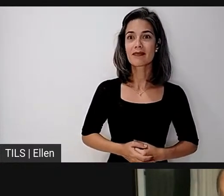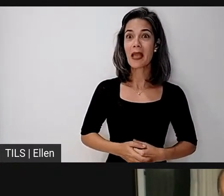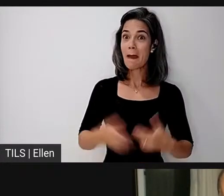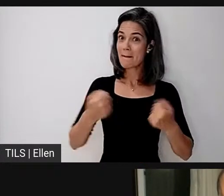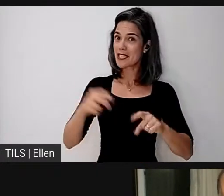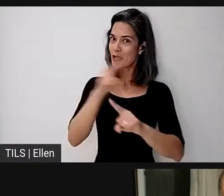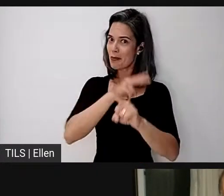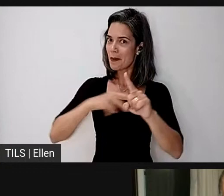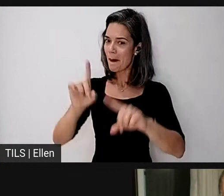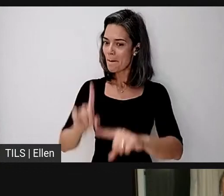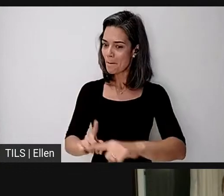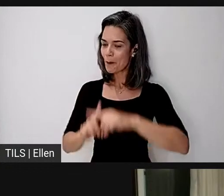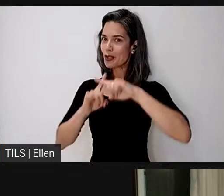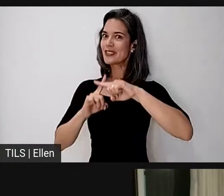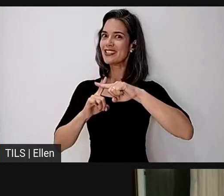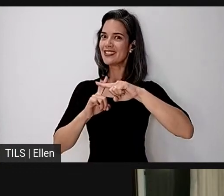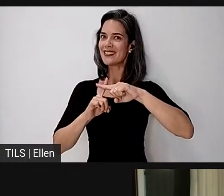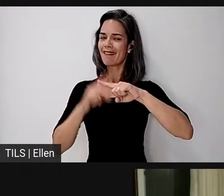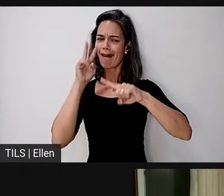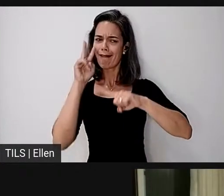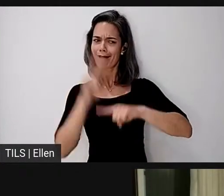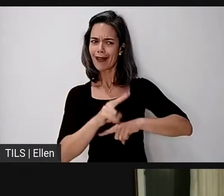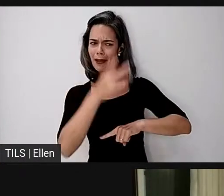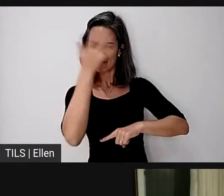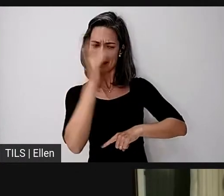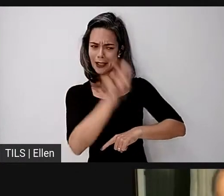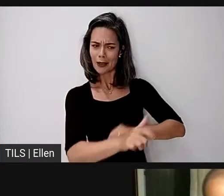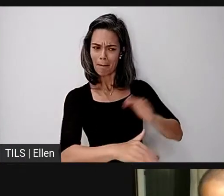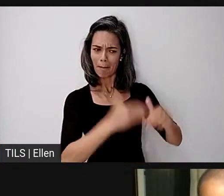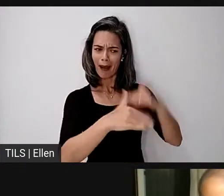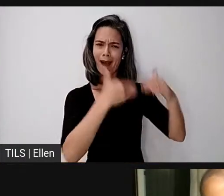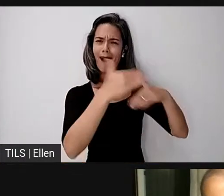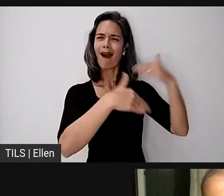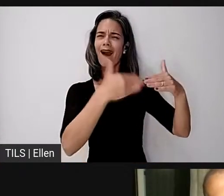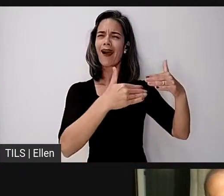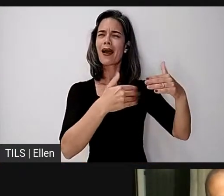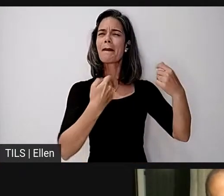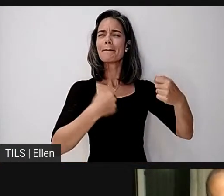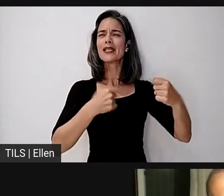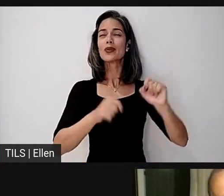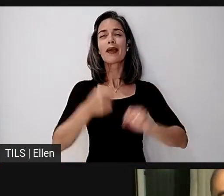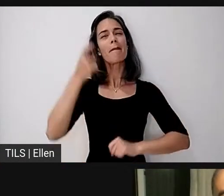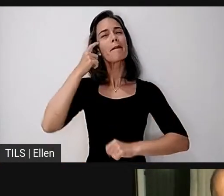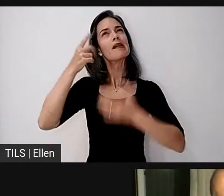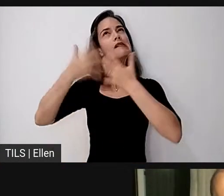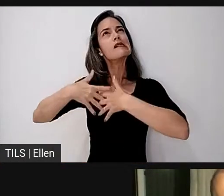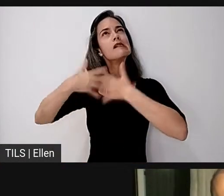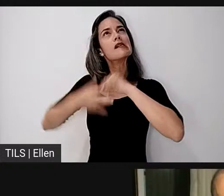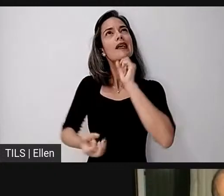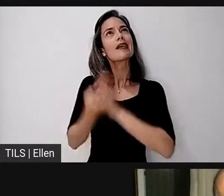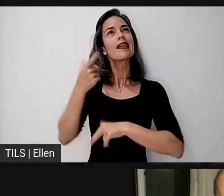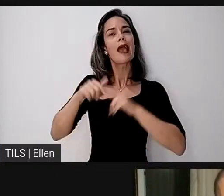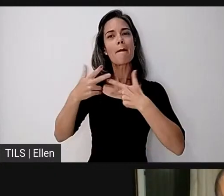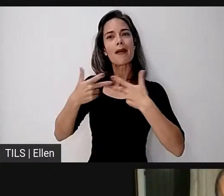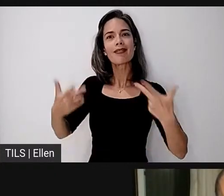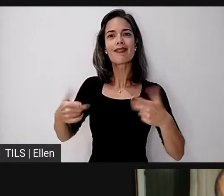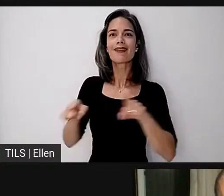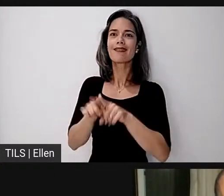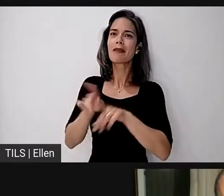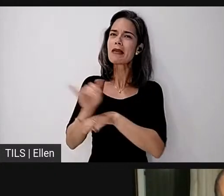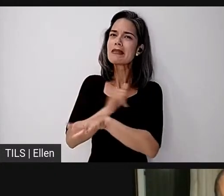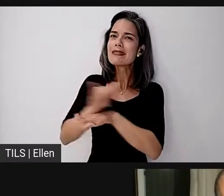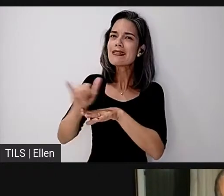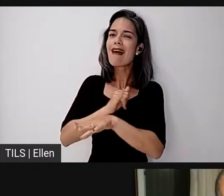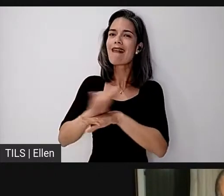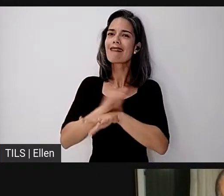sobre o desenvolvimento do outro é que toma o seu tempo para cuidar da produção de materiais e de recursos. É curioso, né,